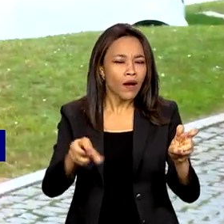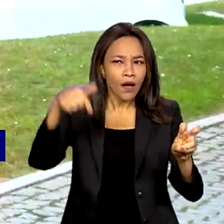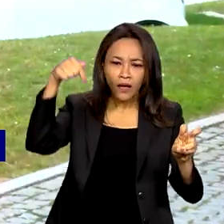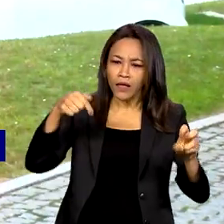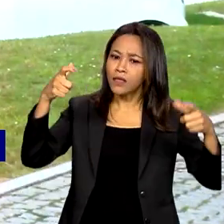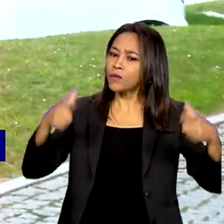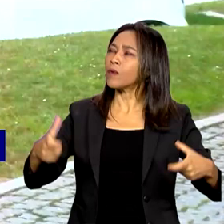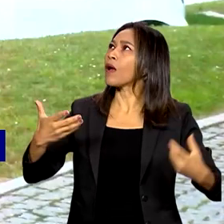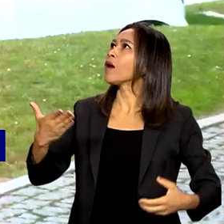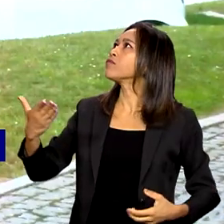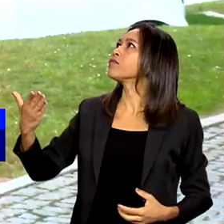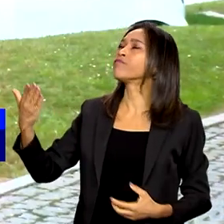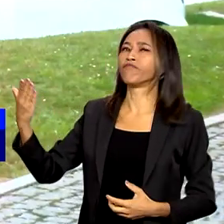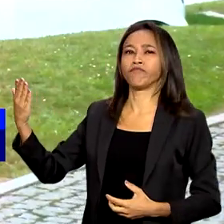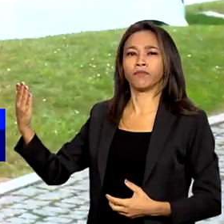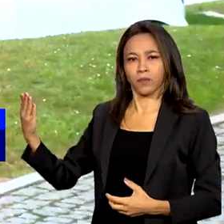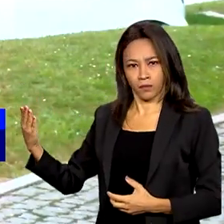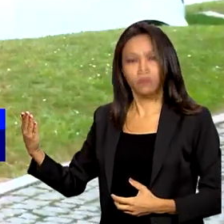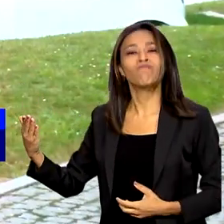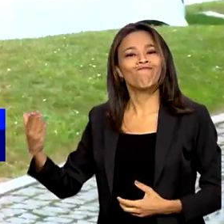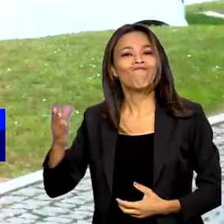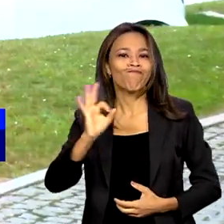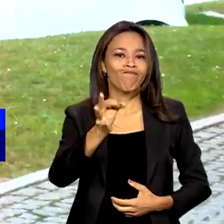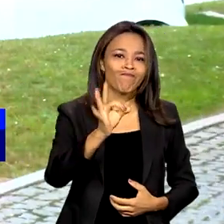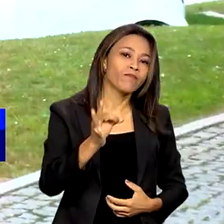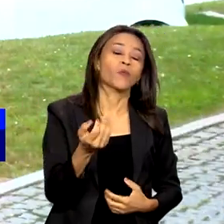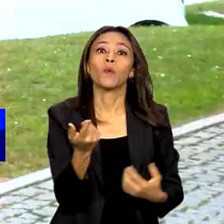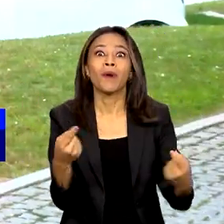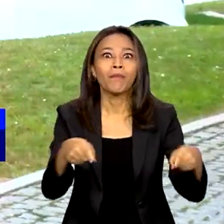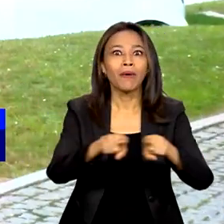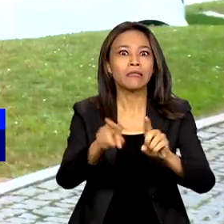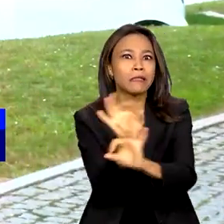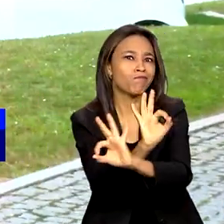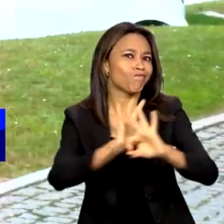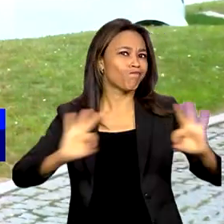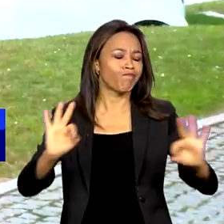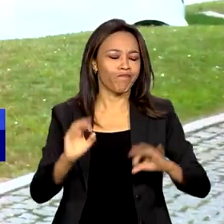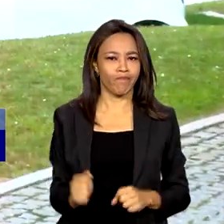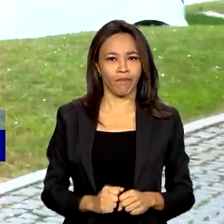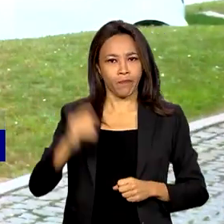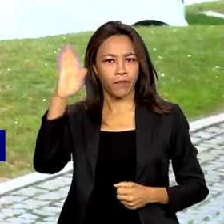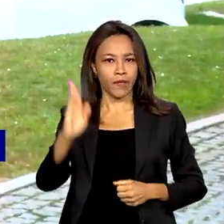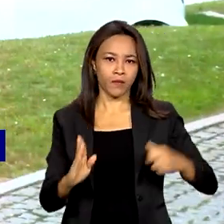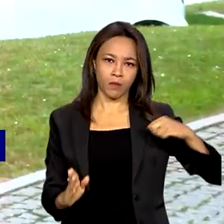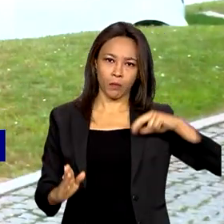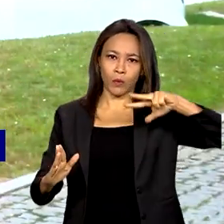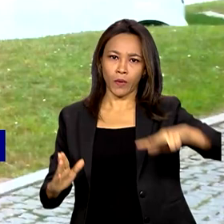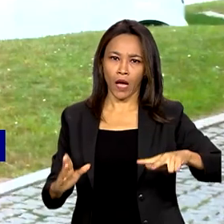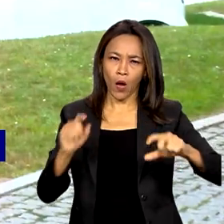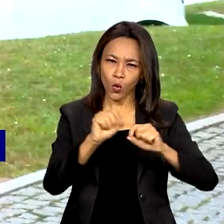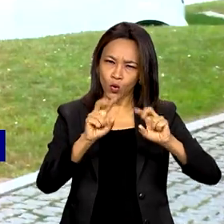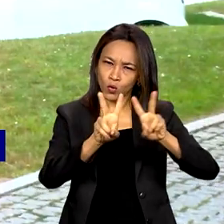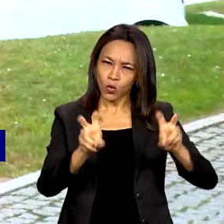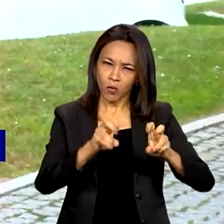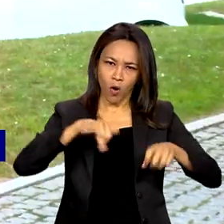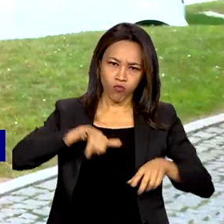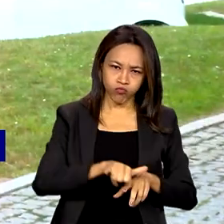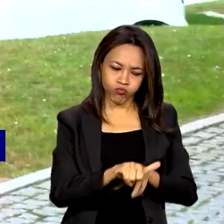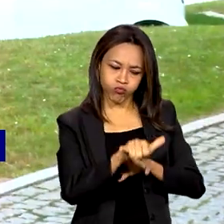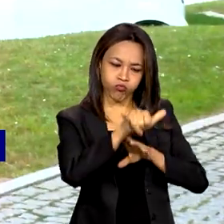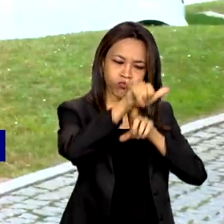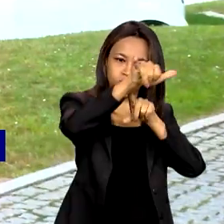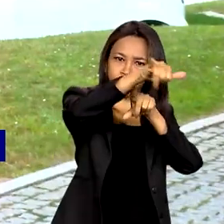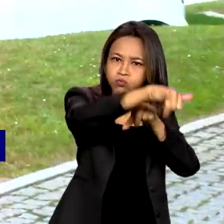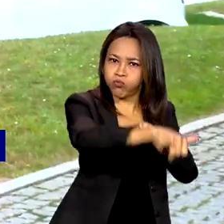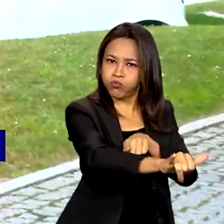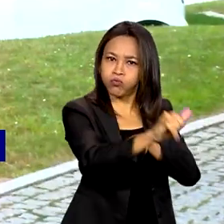Centro de Engenharia e Desenvolvimento, realmente uma parceria incrível, Brasil e Portugal produzindo aviões, um avião sofisticado,